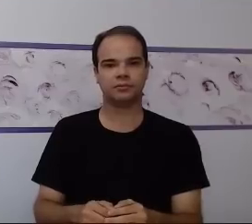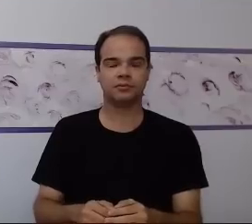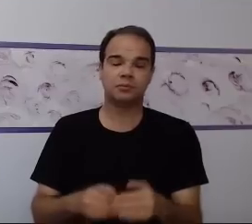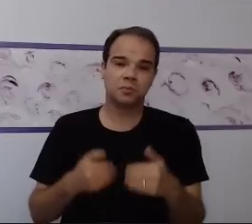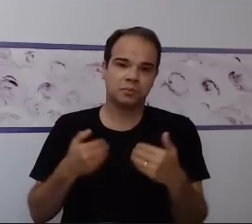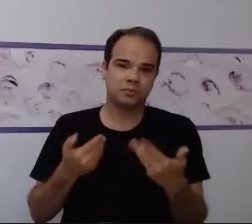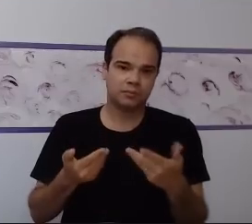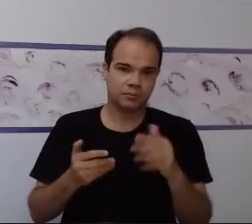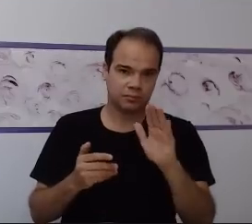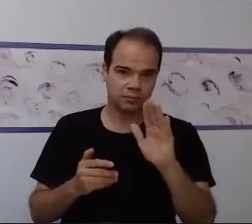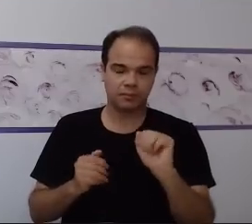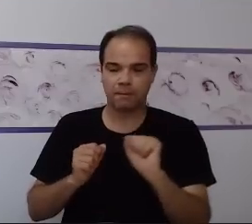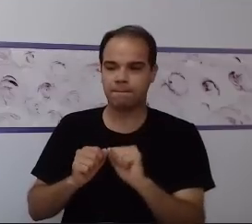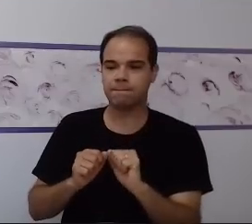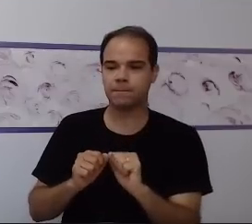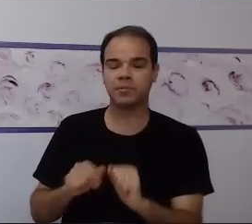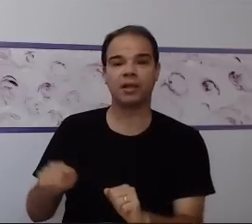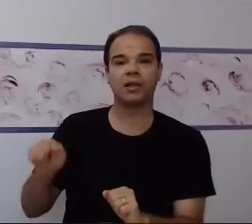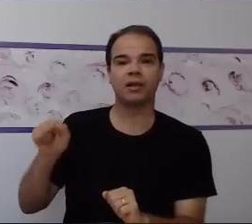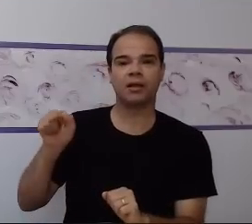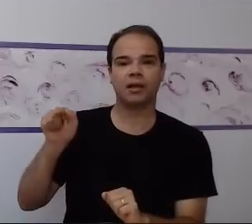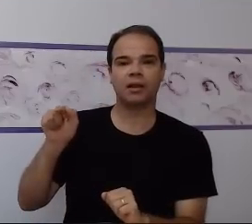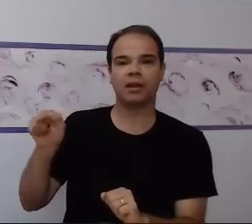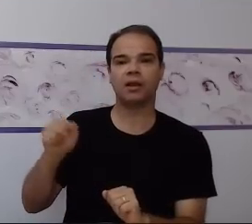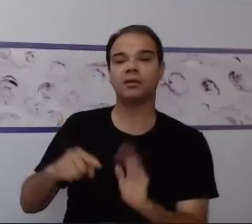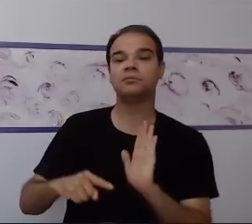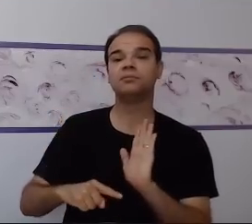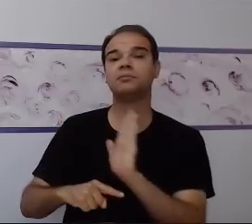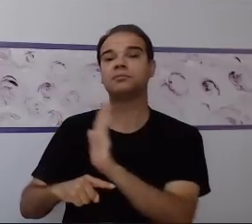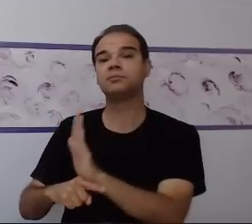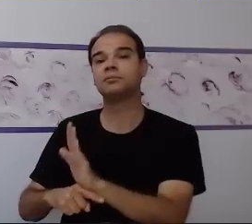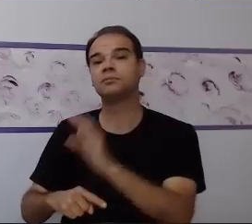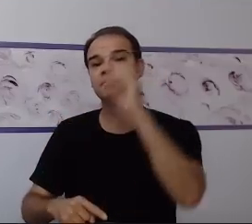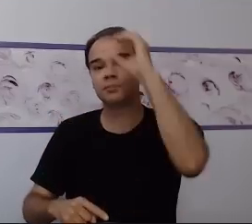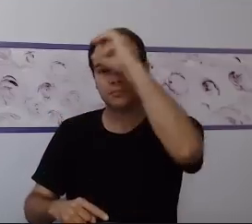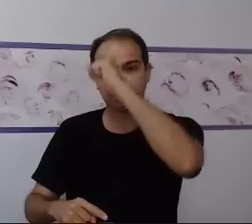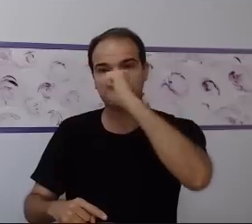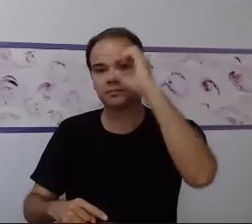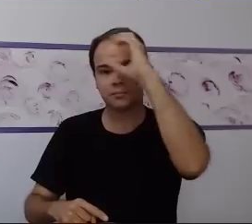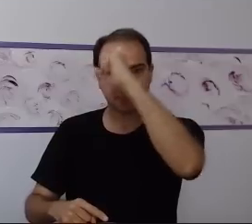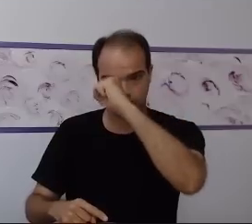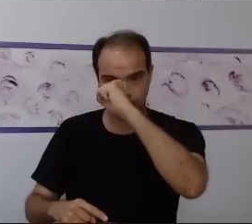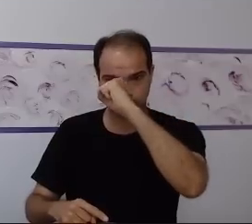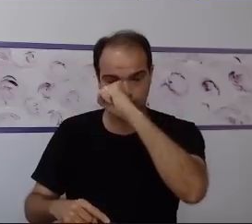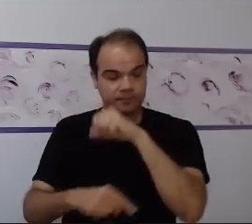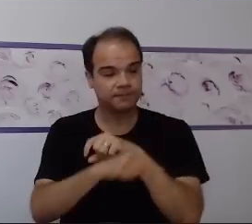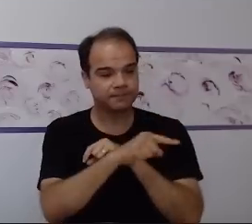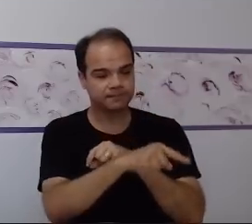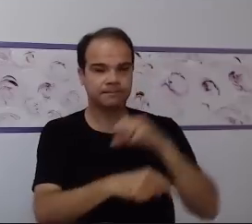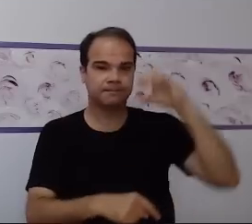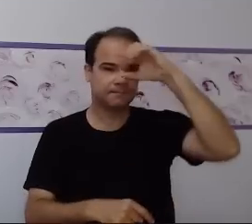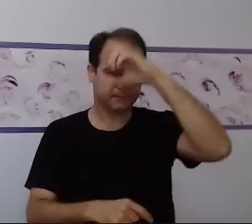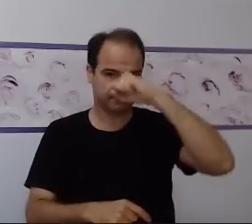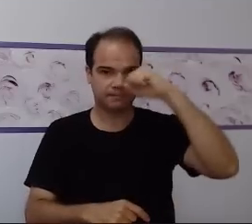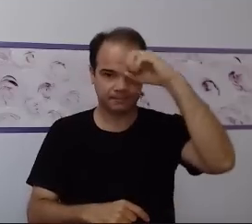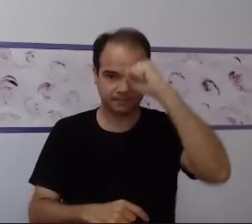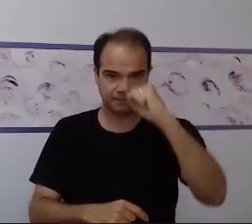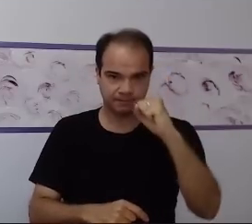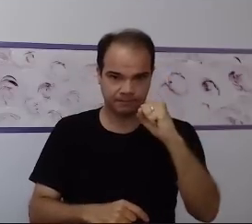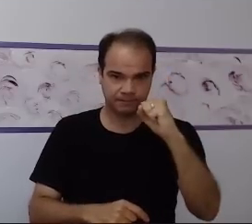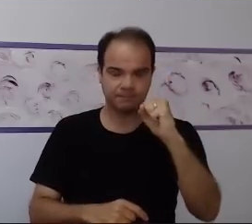vai favorecer a esse indivíduo a aprendizagem global. Então, o ensino